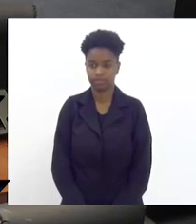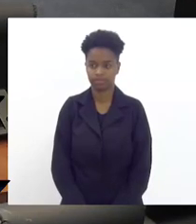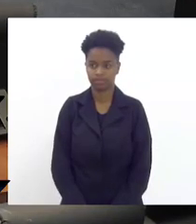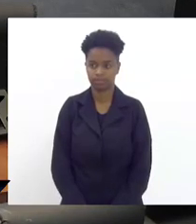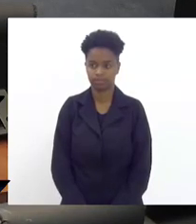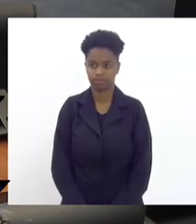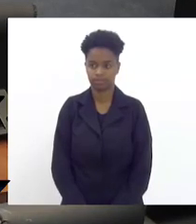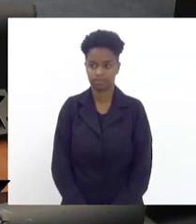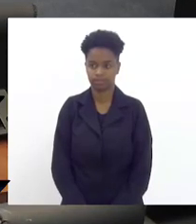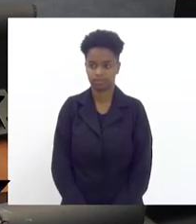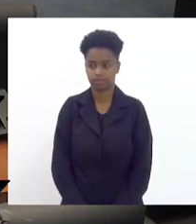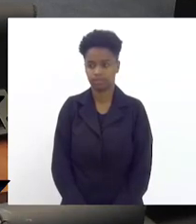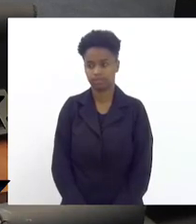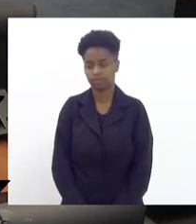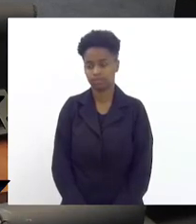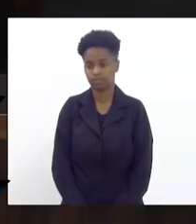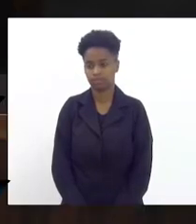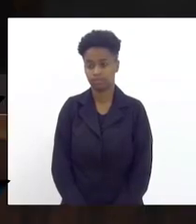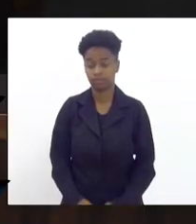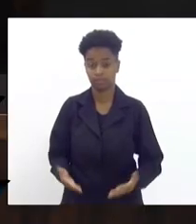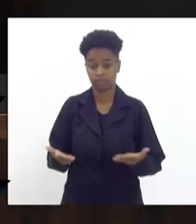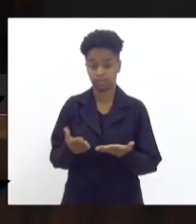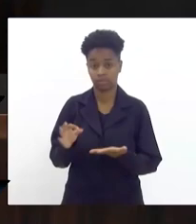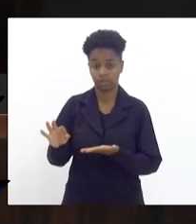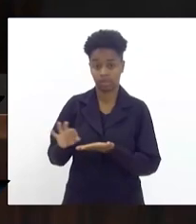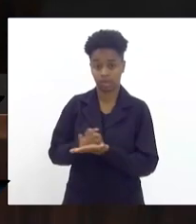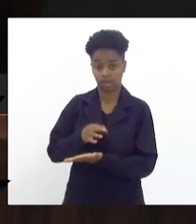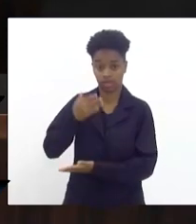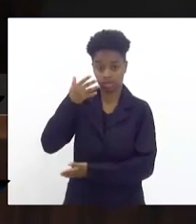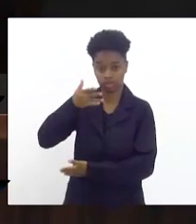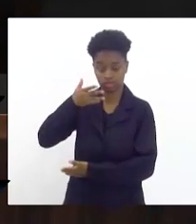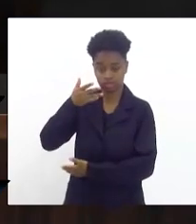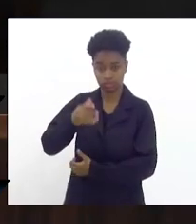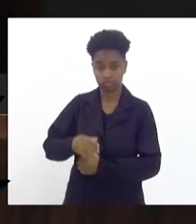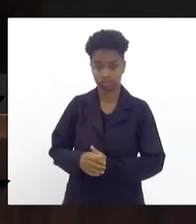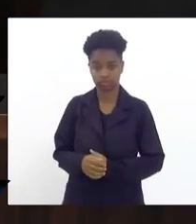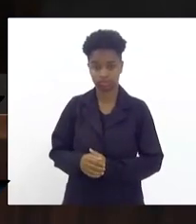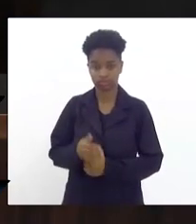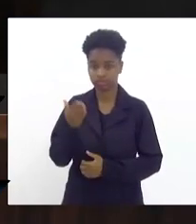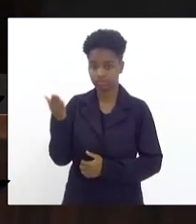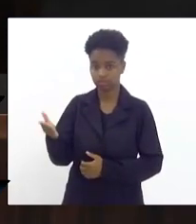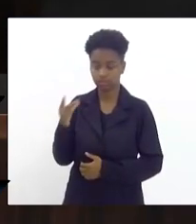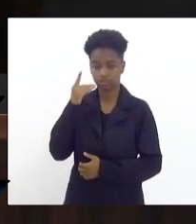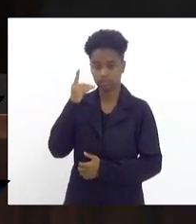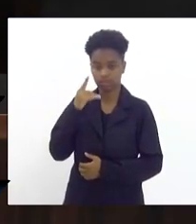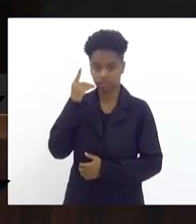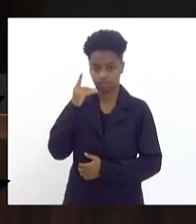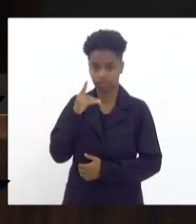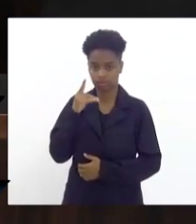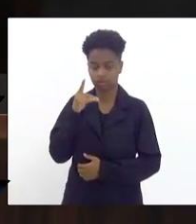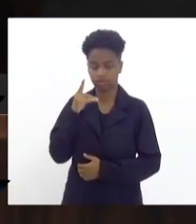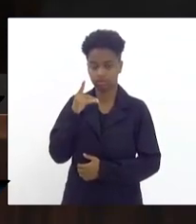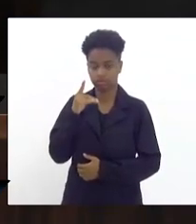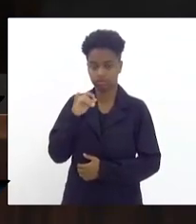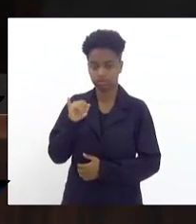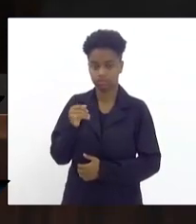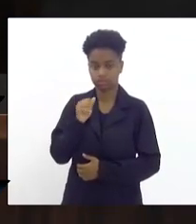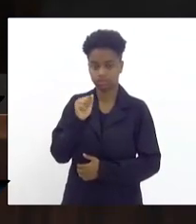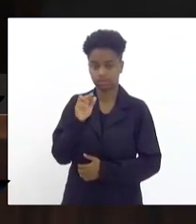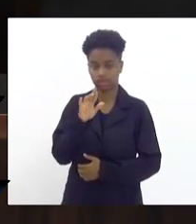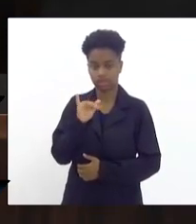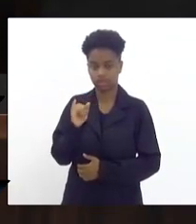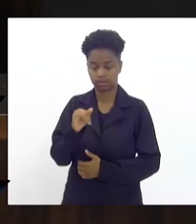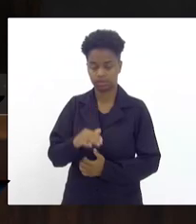O próximo orador escrito é o nobre deputado Jari de